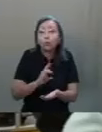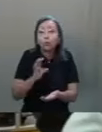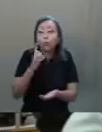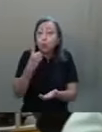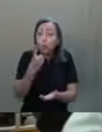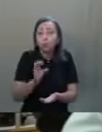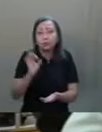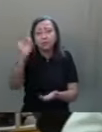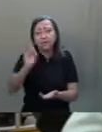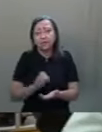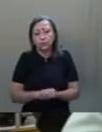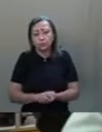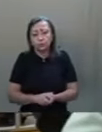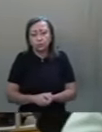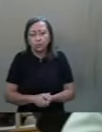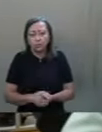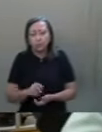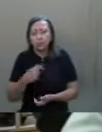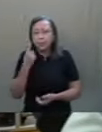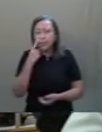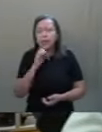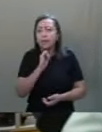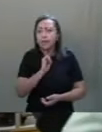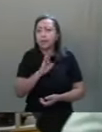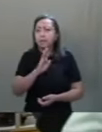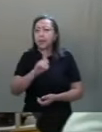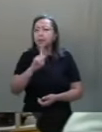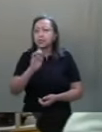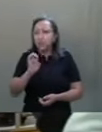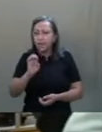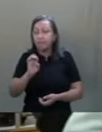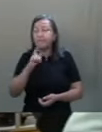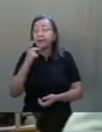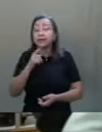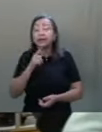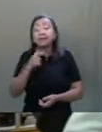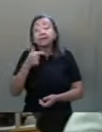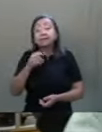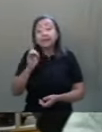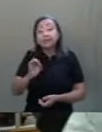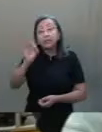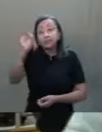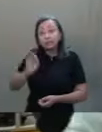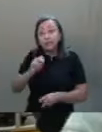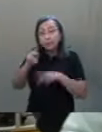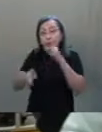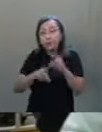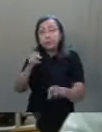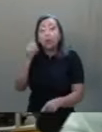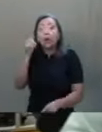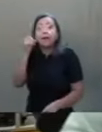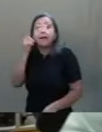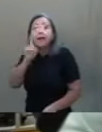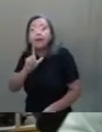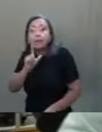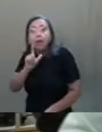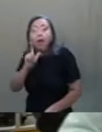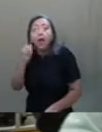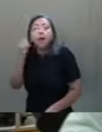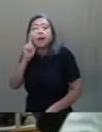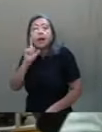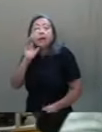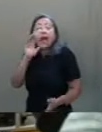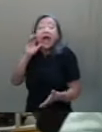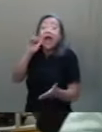dados do IBGE, onde 70% da população ganha até, até. Não é que ganha dois